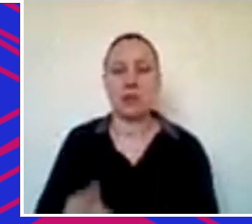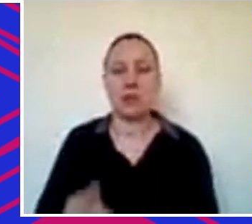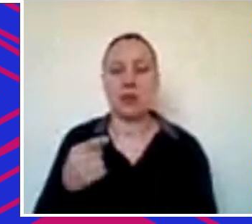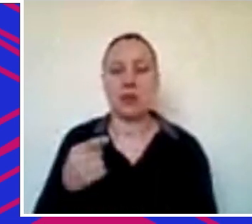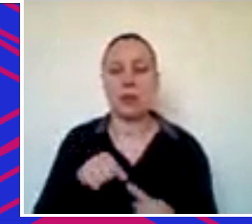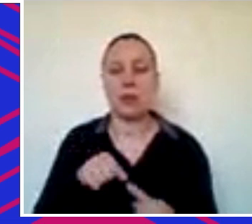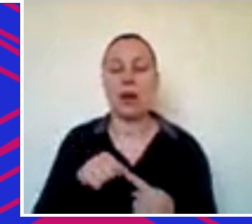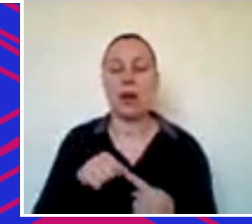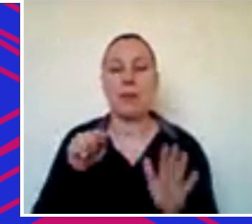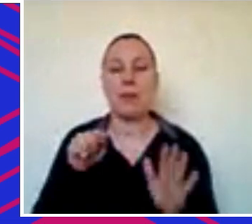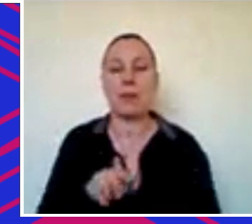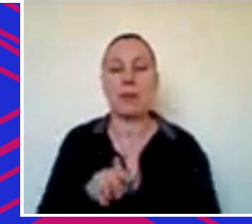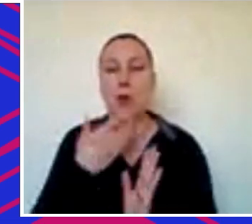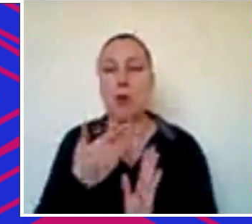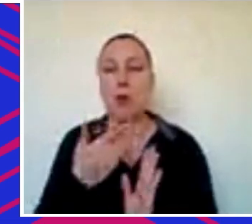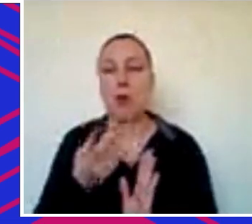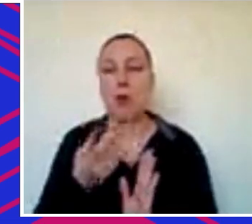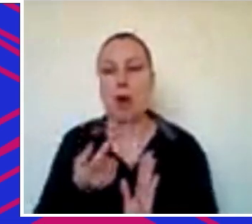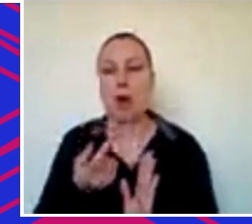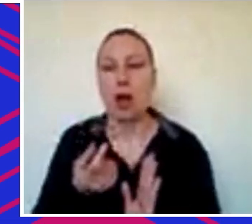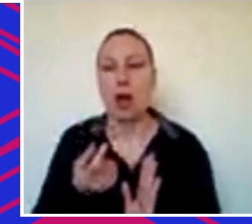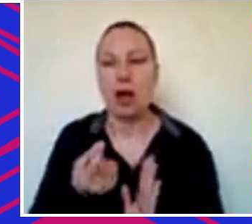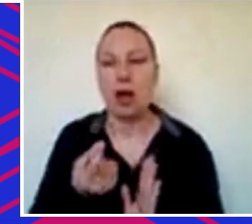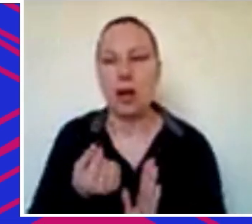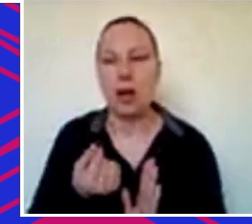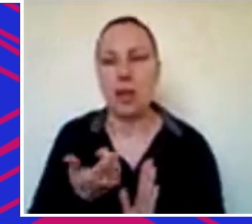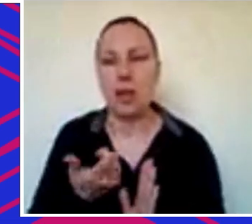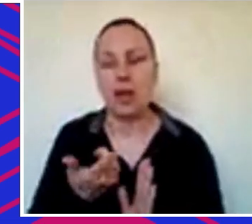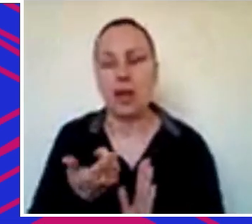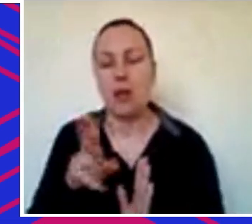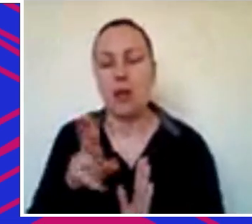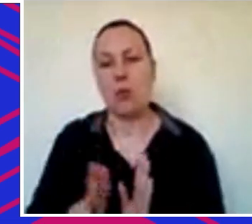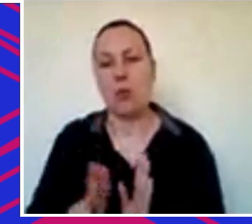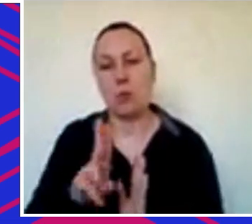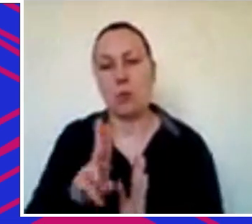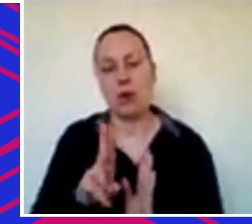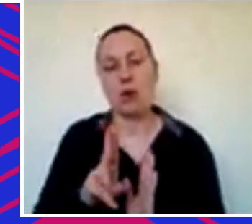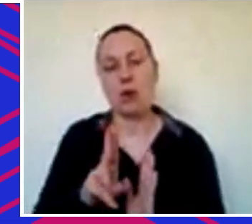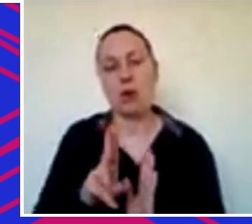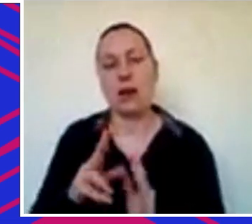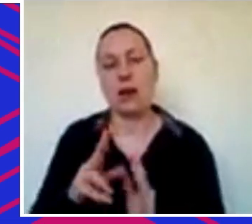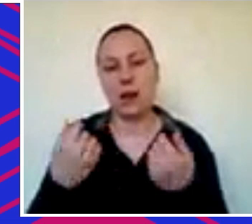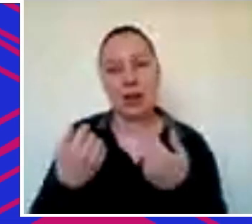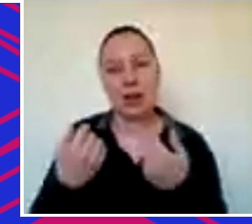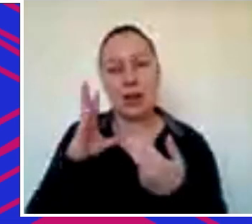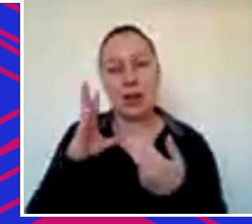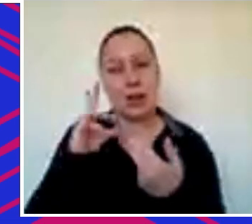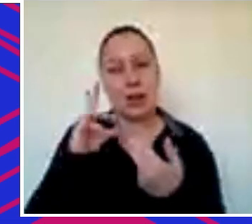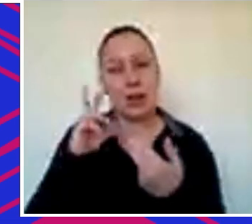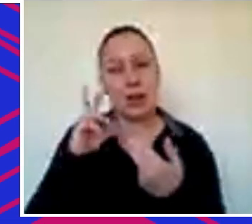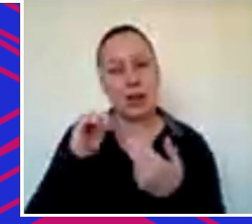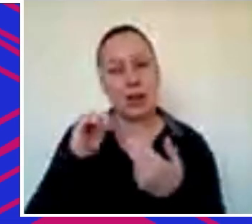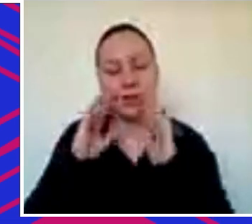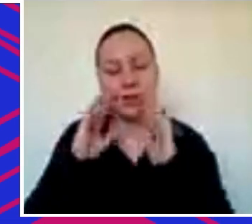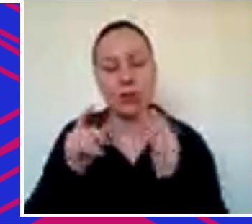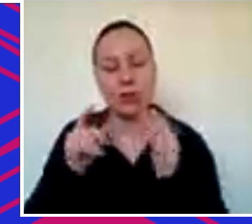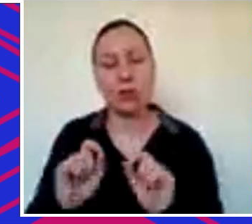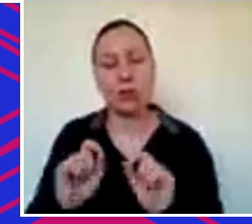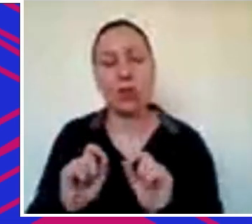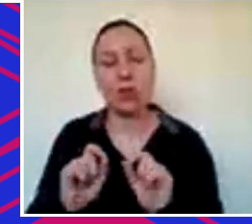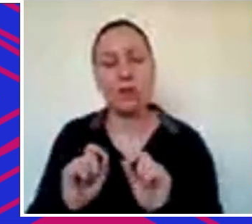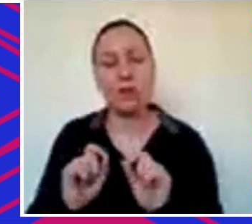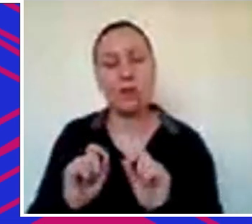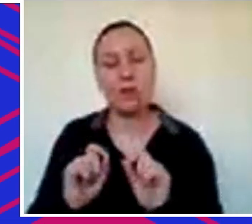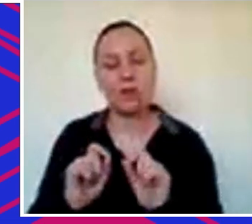qual capital deve ser usado eu acho que é eu colocaria aqui um foco muito grande no que o Bruno falou